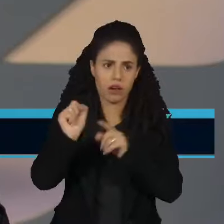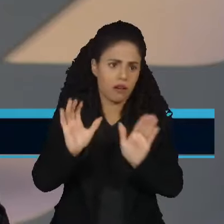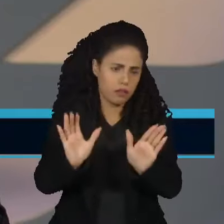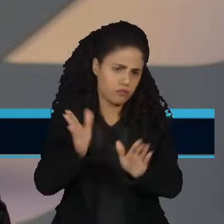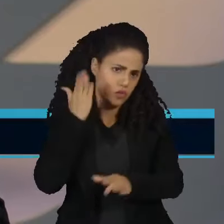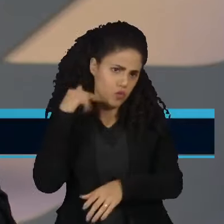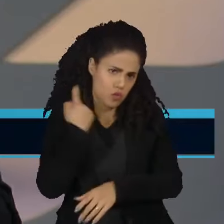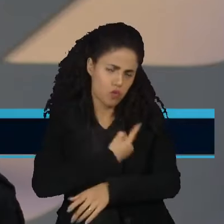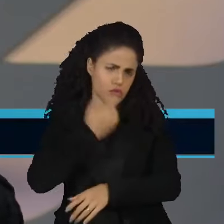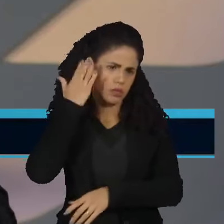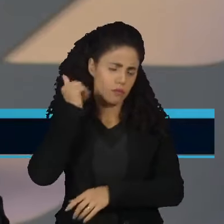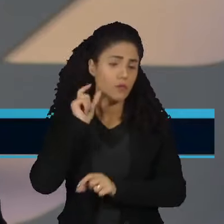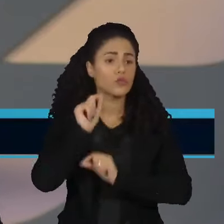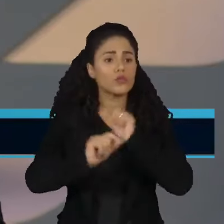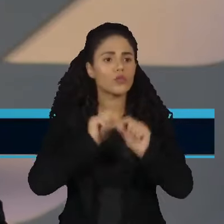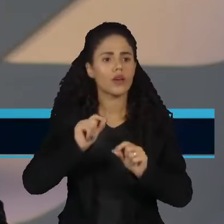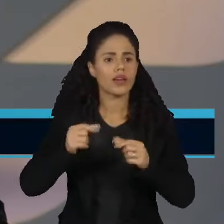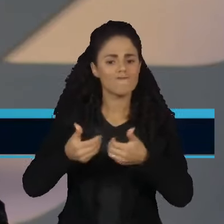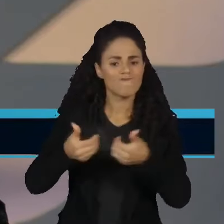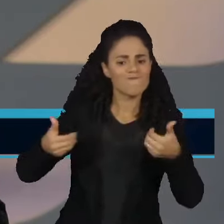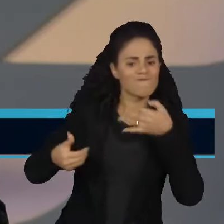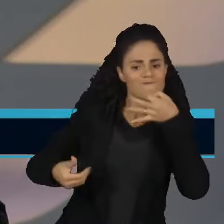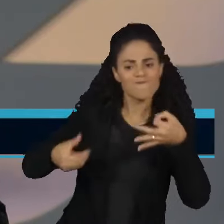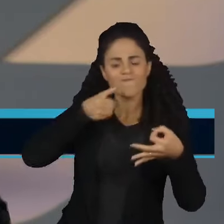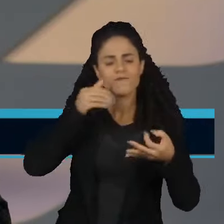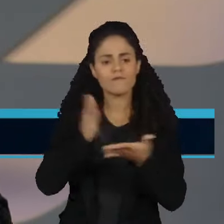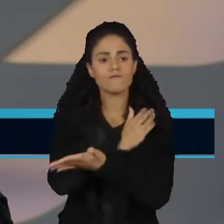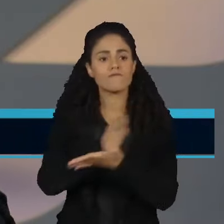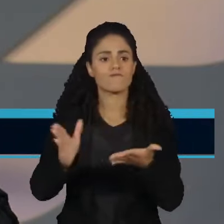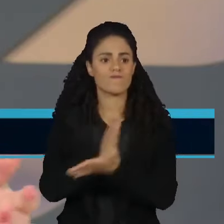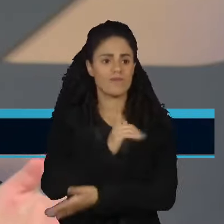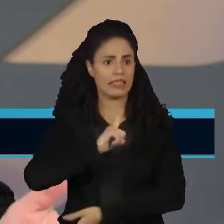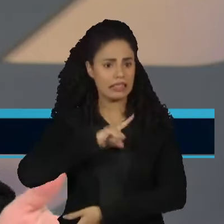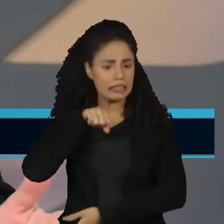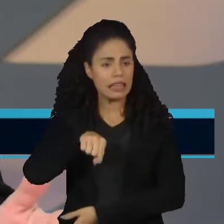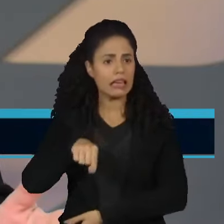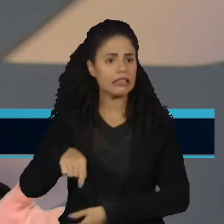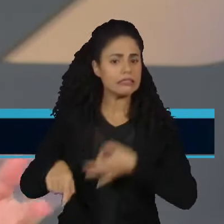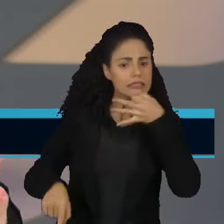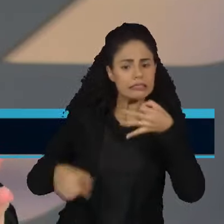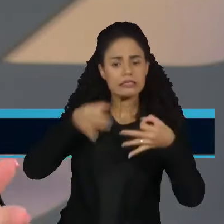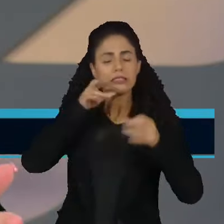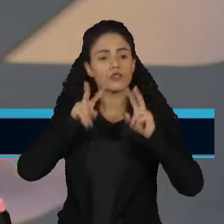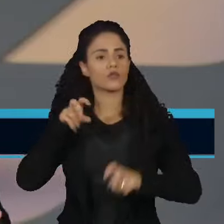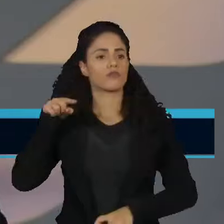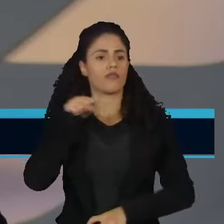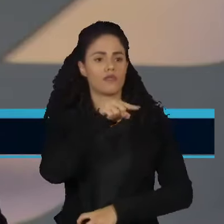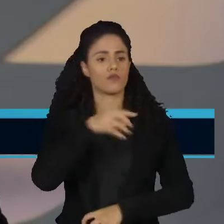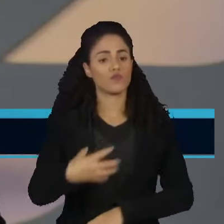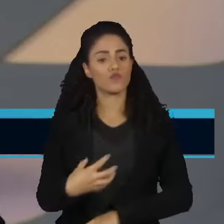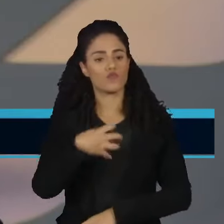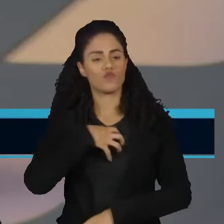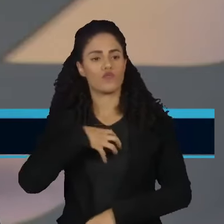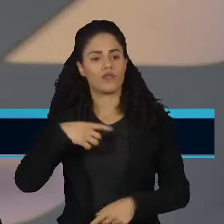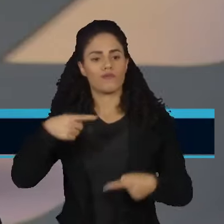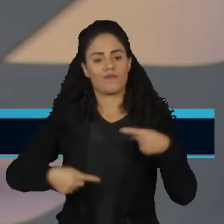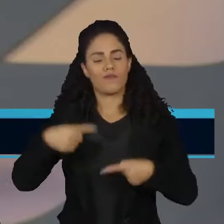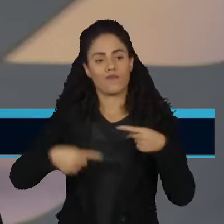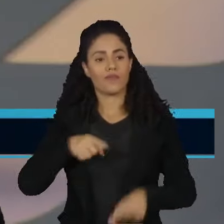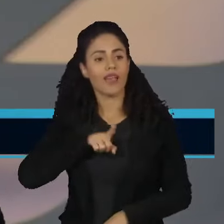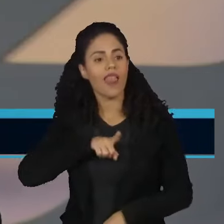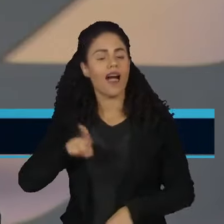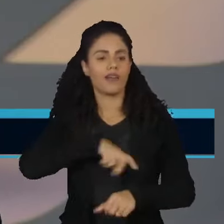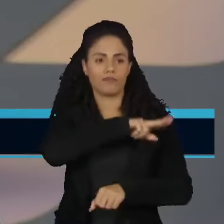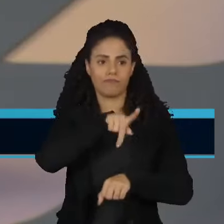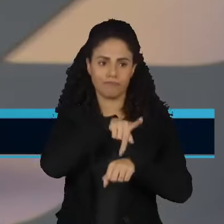a gente vê uma grande divisão e um grande ponto de interrogação sobre a forma como a política vai ser, as